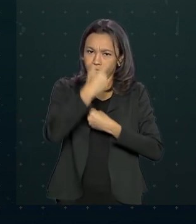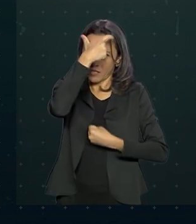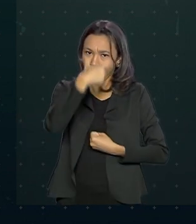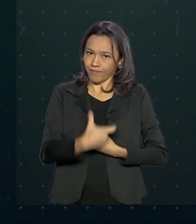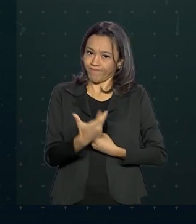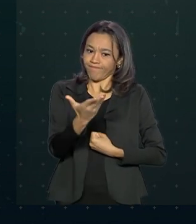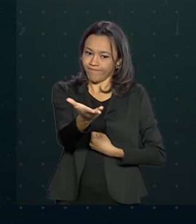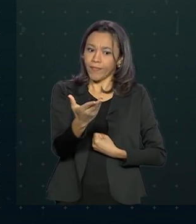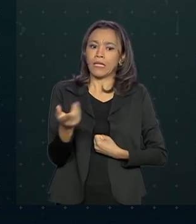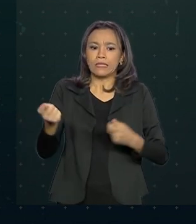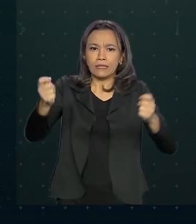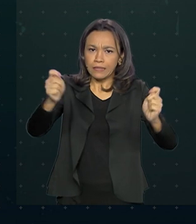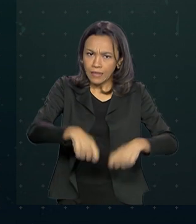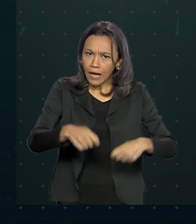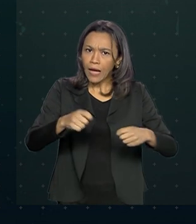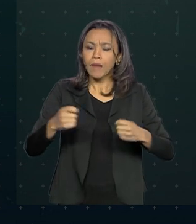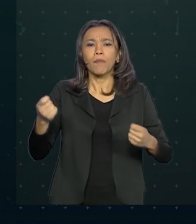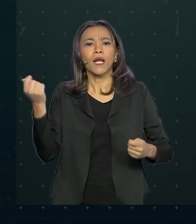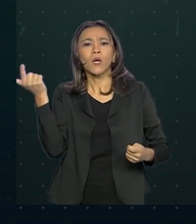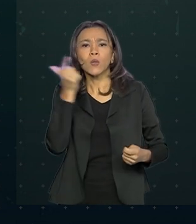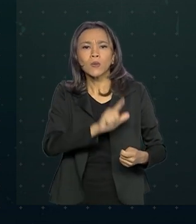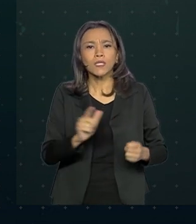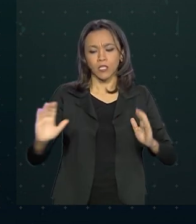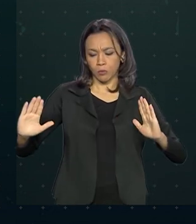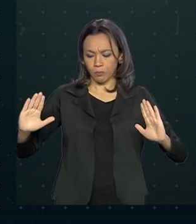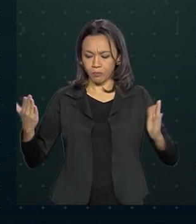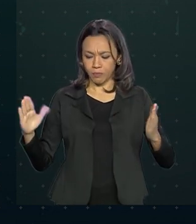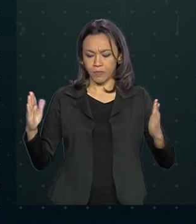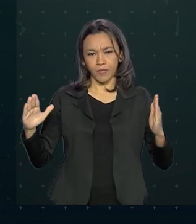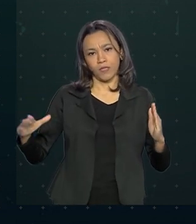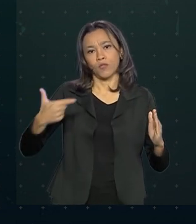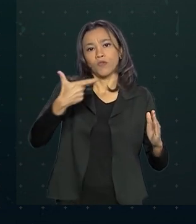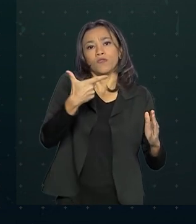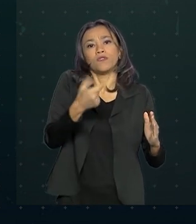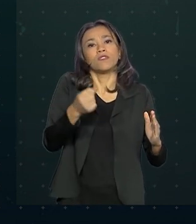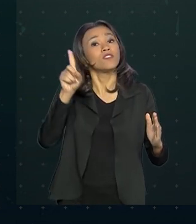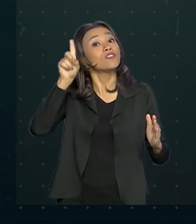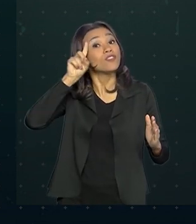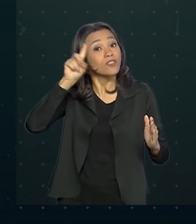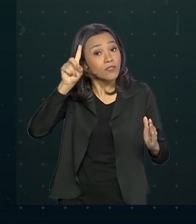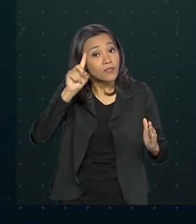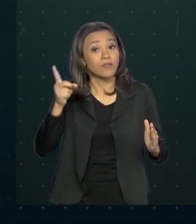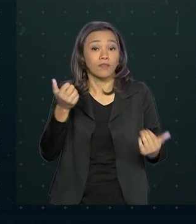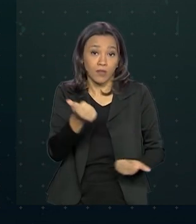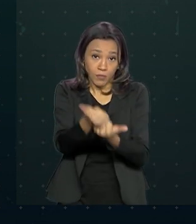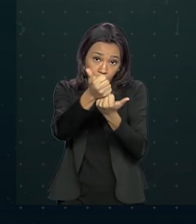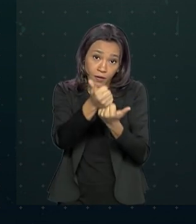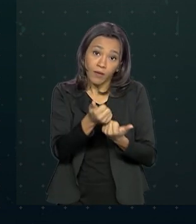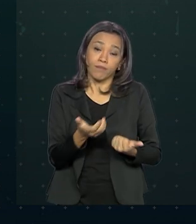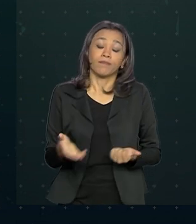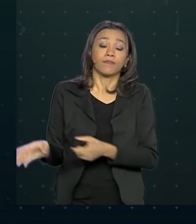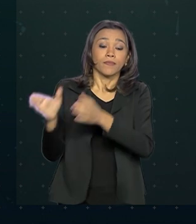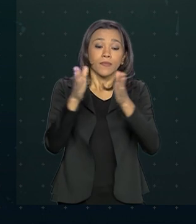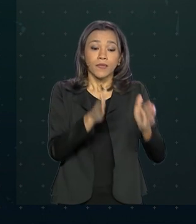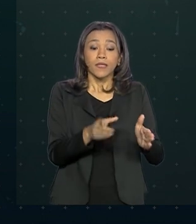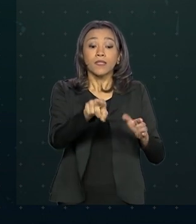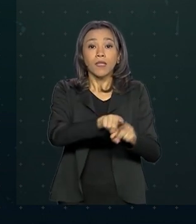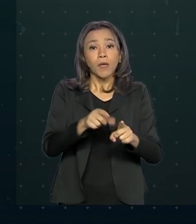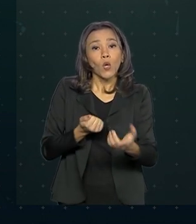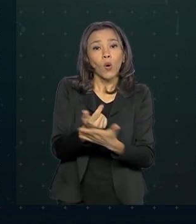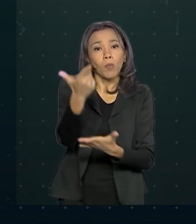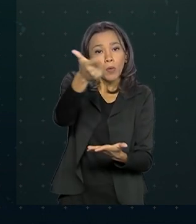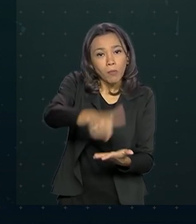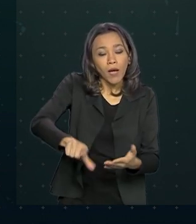volume é suficiente para suprir os estoques locais por cerca de 20 dias. A pasta também comprou mais